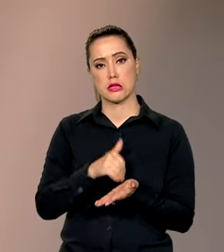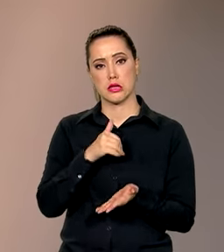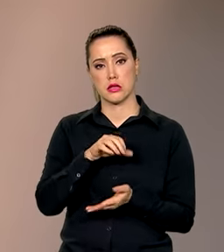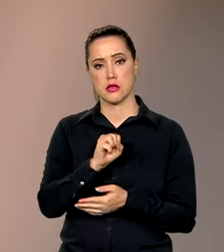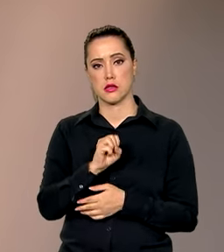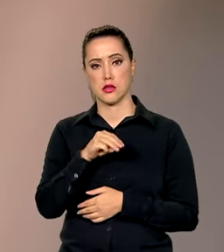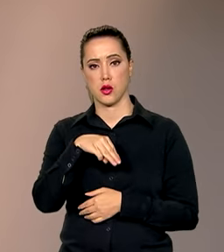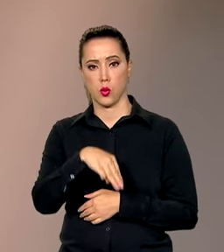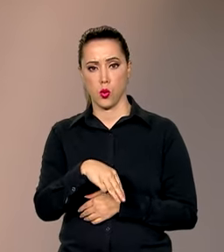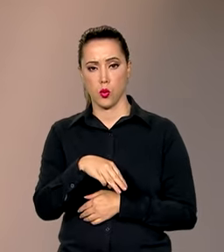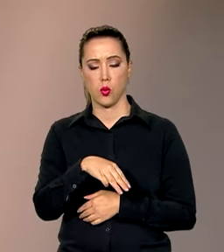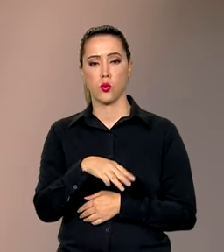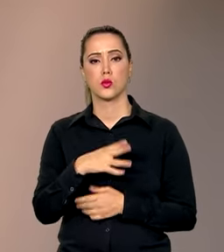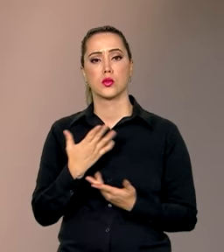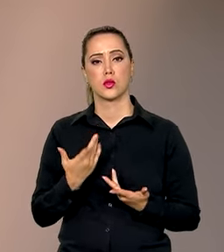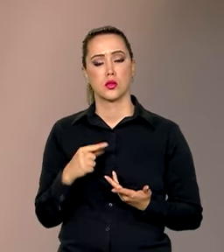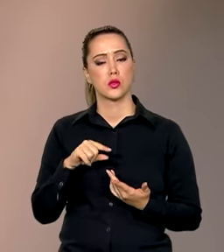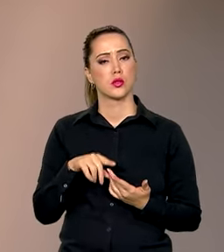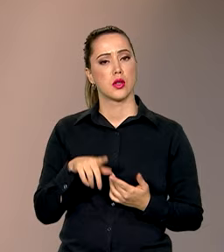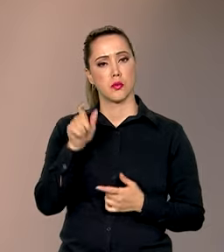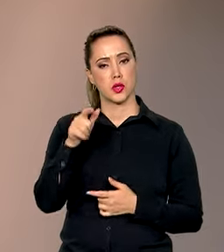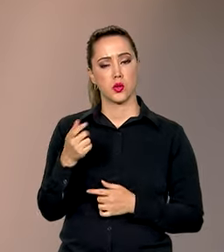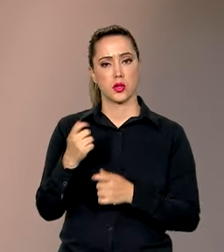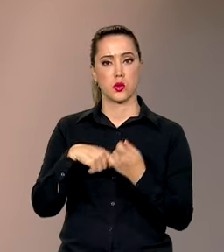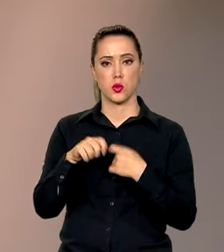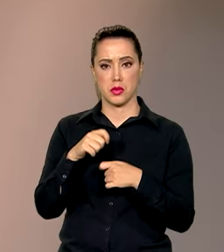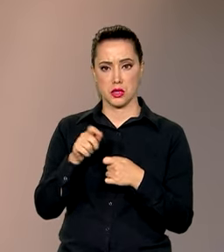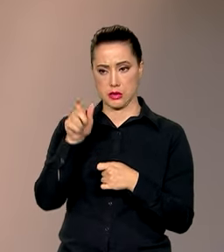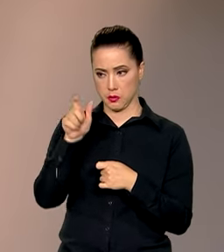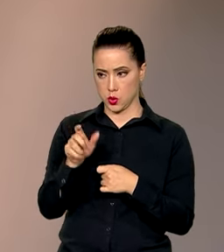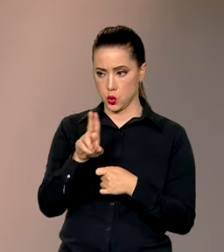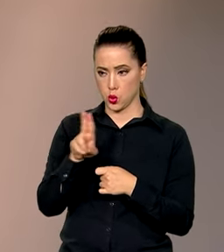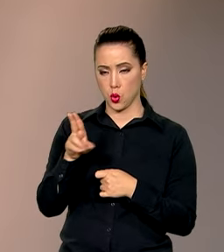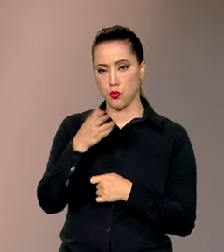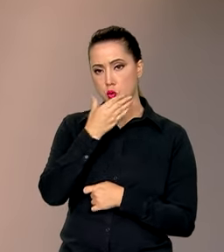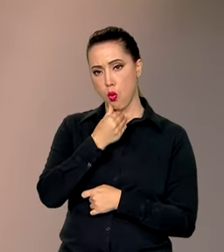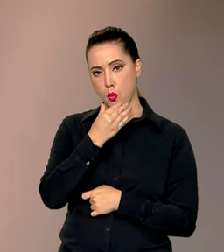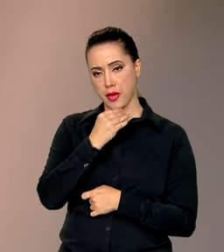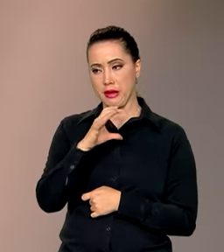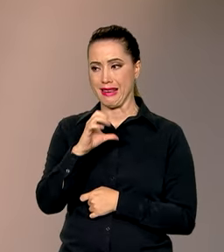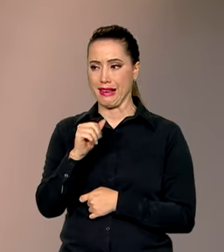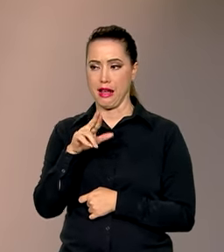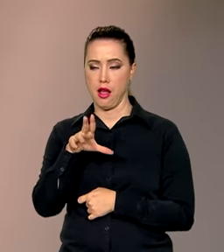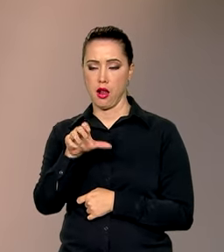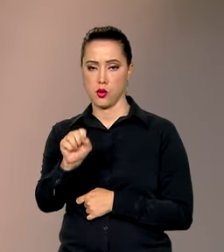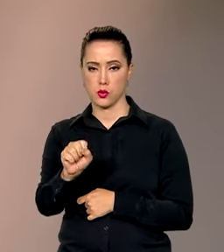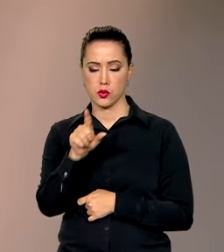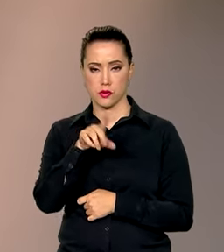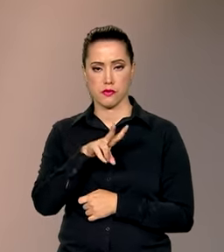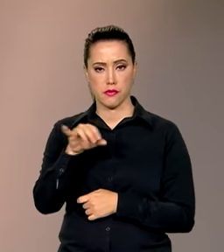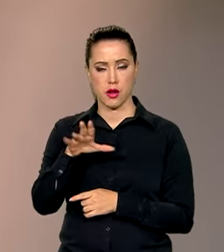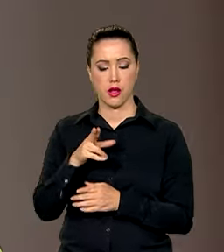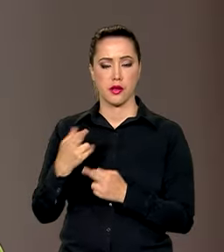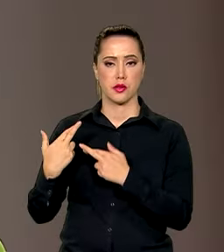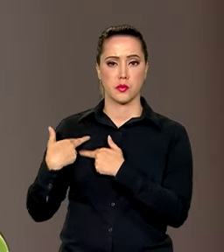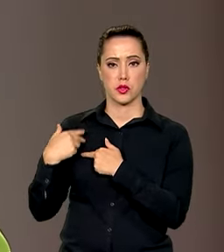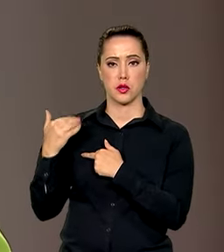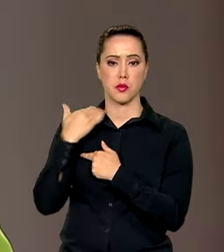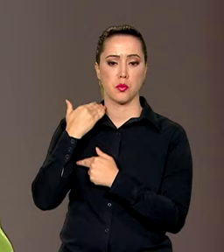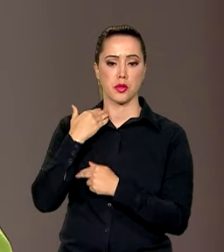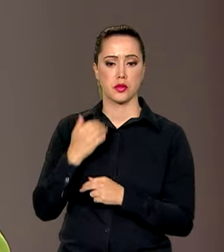Comunicação da Presidência da República, o economista Carlos Antônio Vieira Fernandes assumirá a presidência do banco.